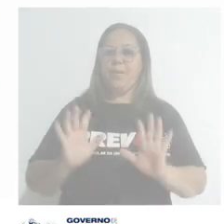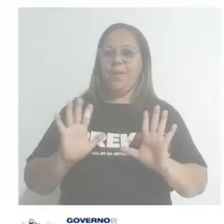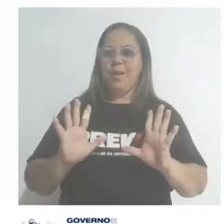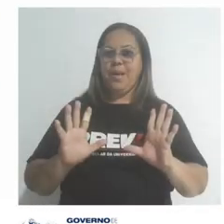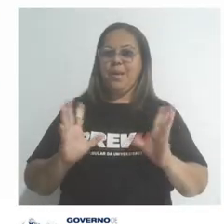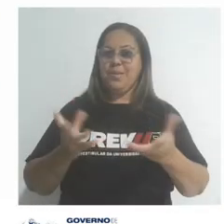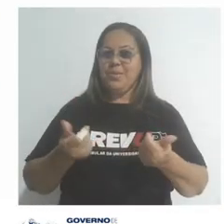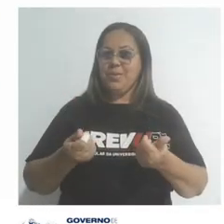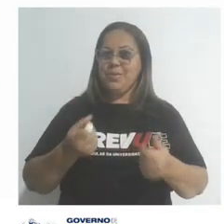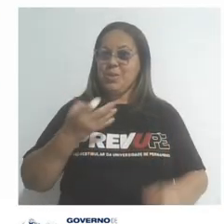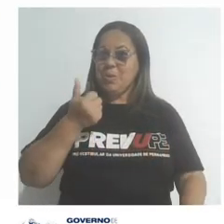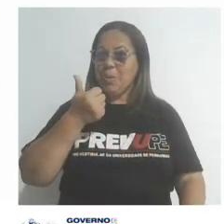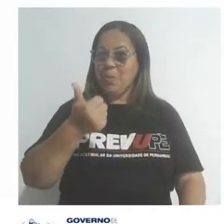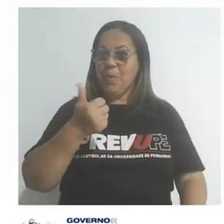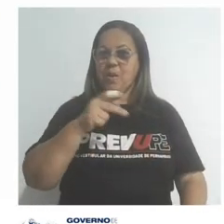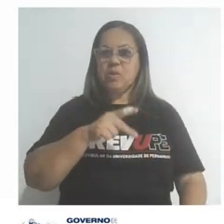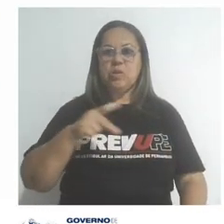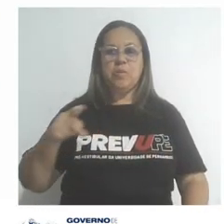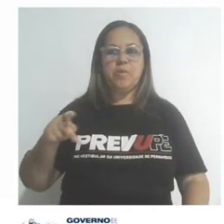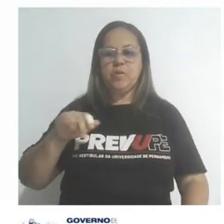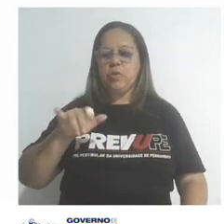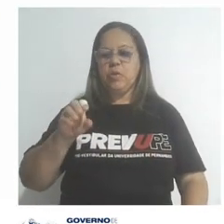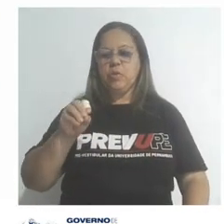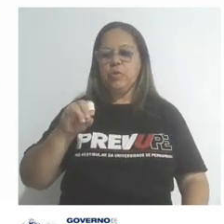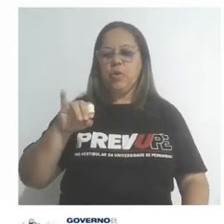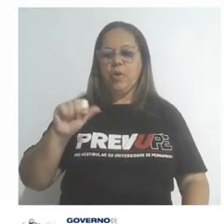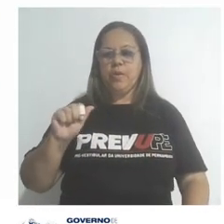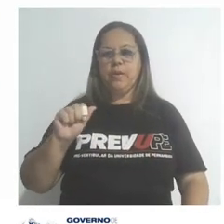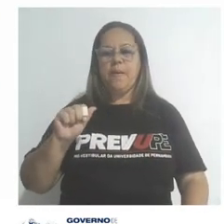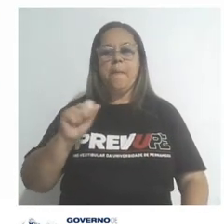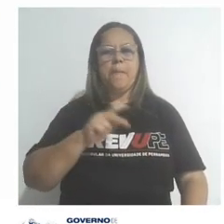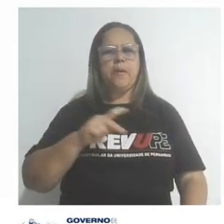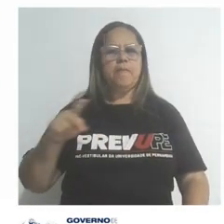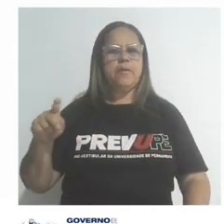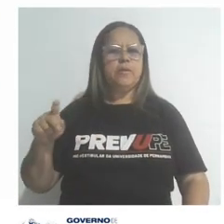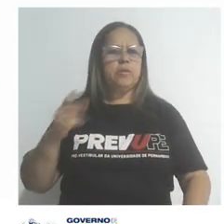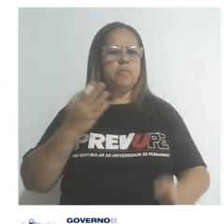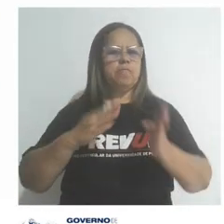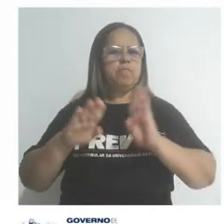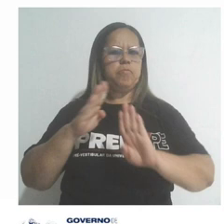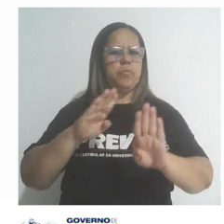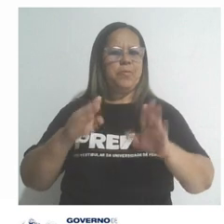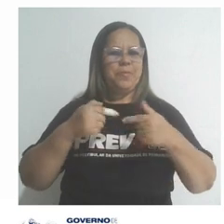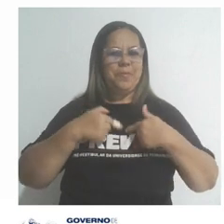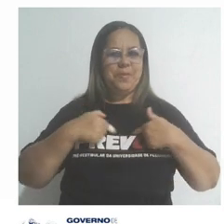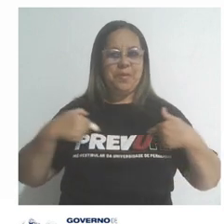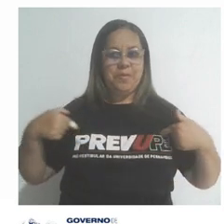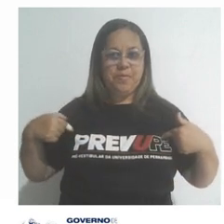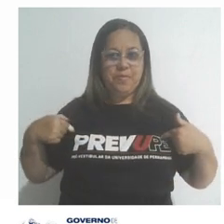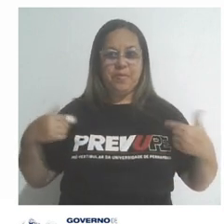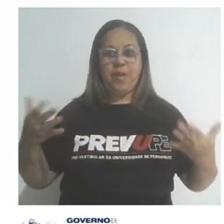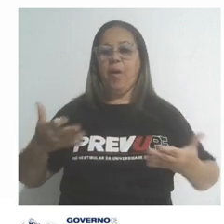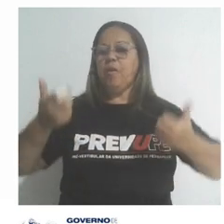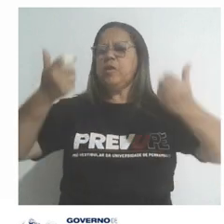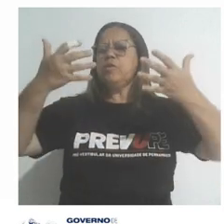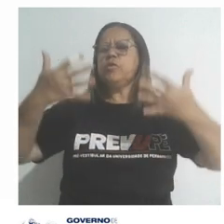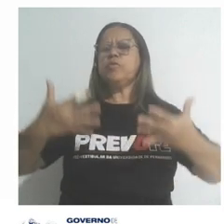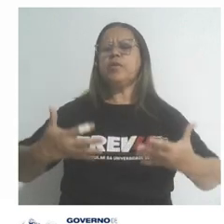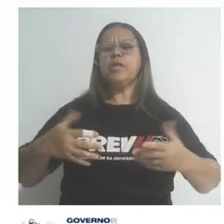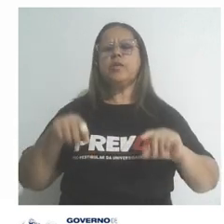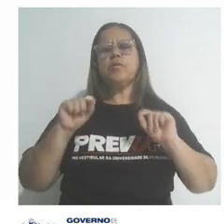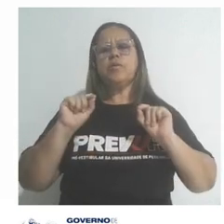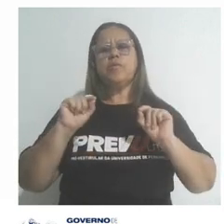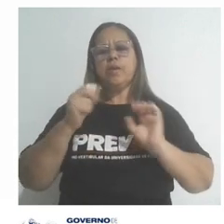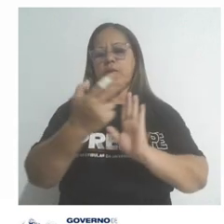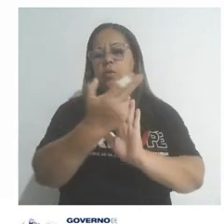Salve, salve, guerreiros, tudo certo? Eu sou o professor Joia, professor formador de biologia aqui do Prevup, e no vídeo de hoje, pessoal, eu venho trazer para vocês